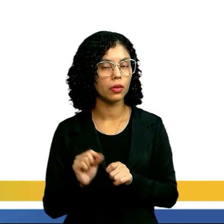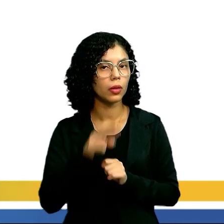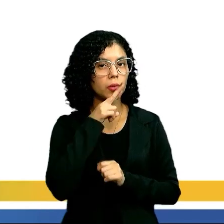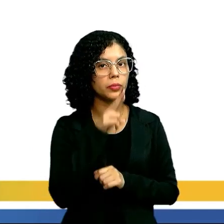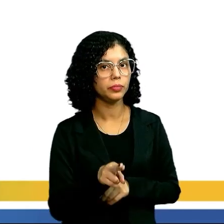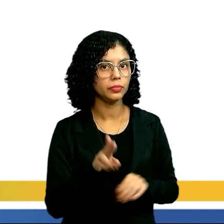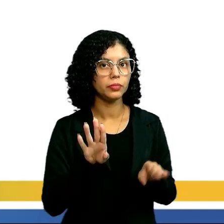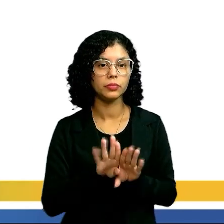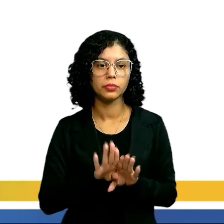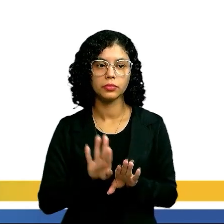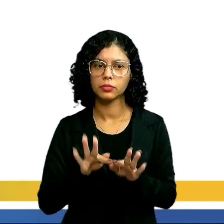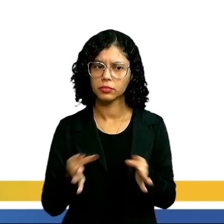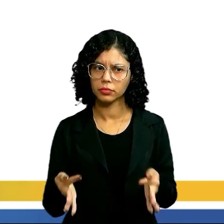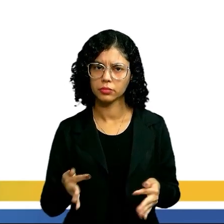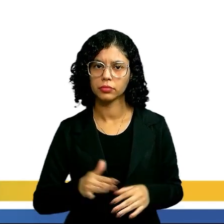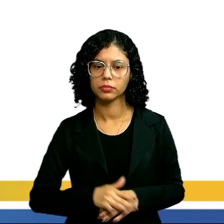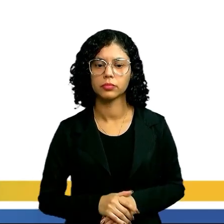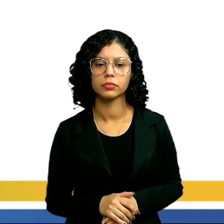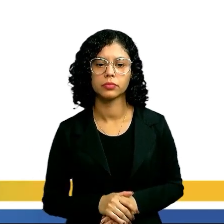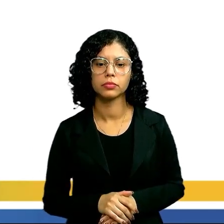questão dessa quando ela é simples?